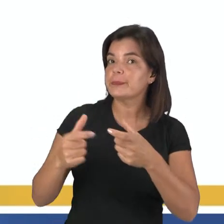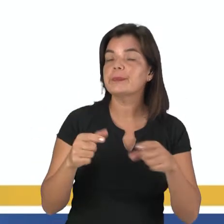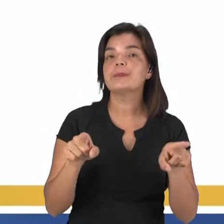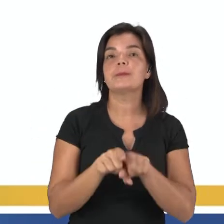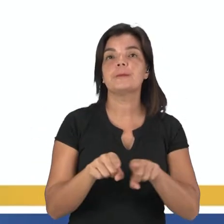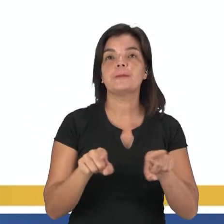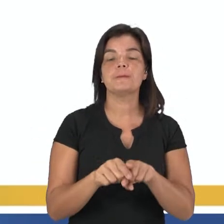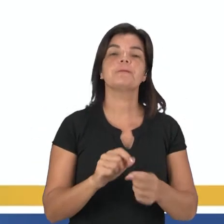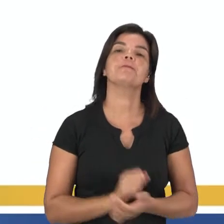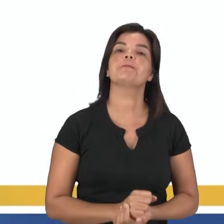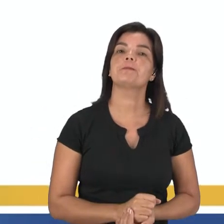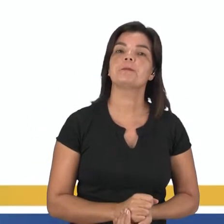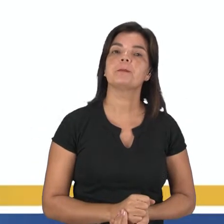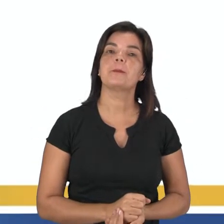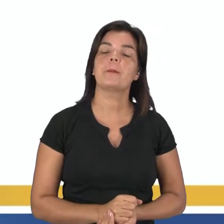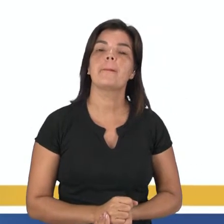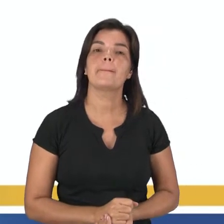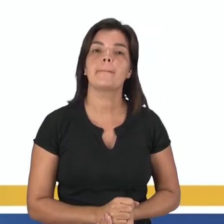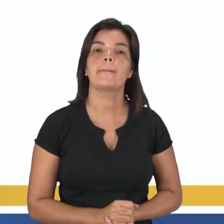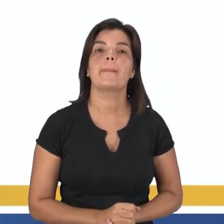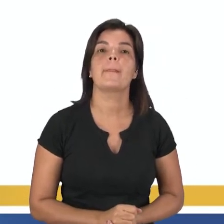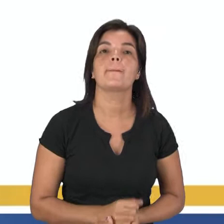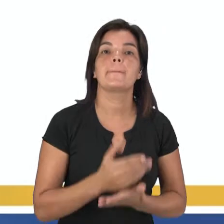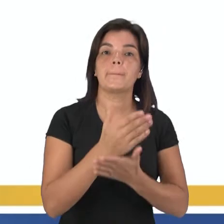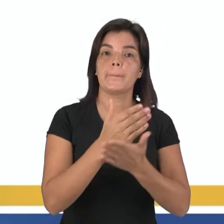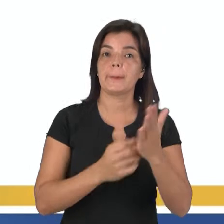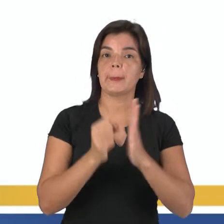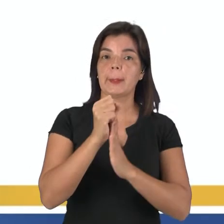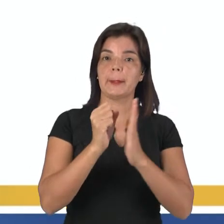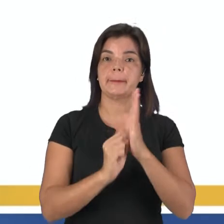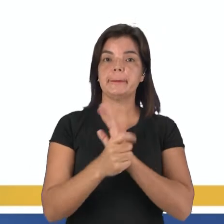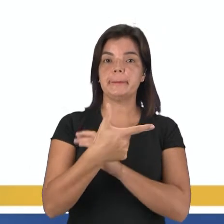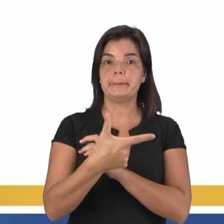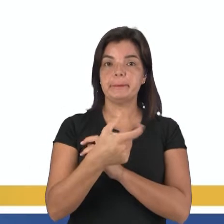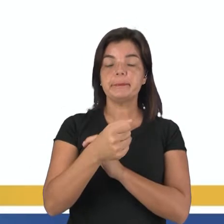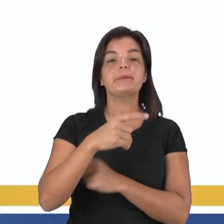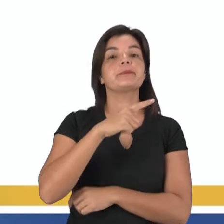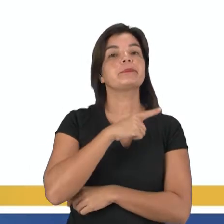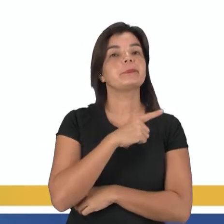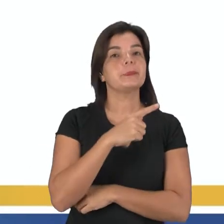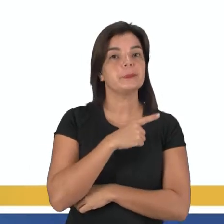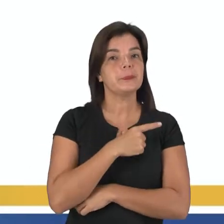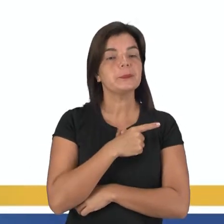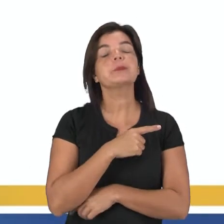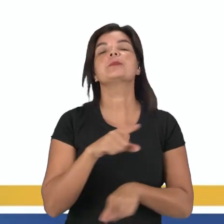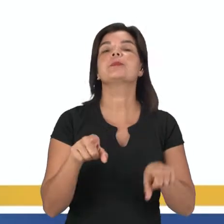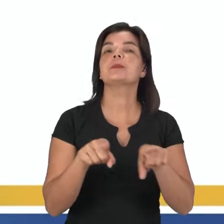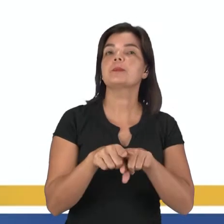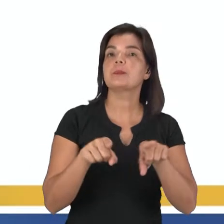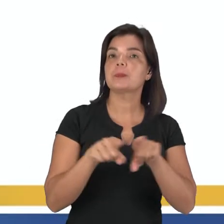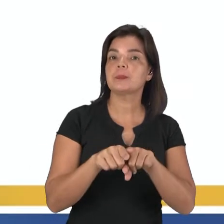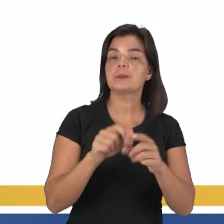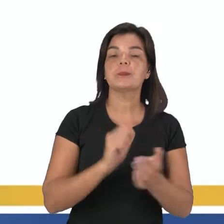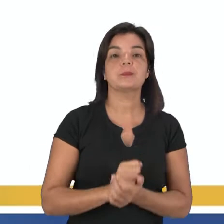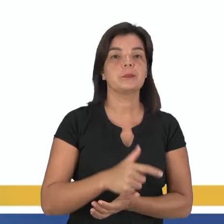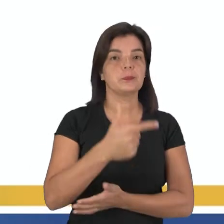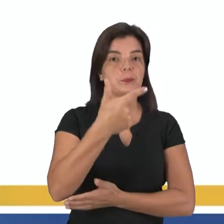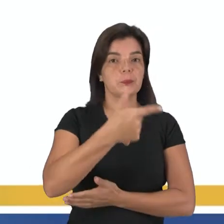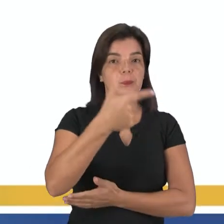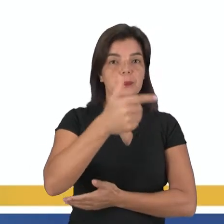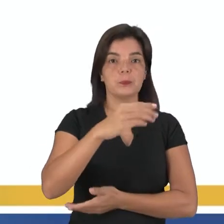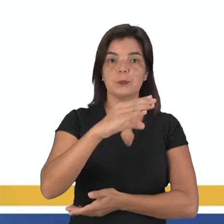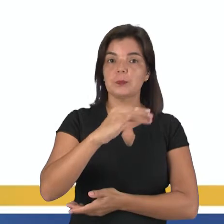Então, tratando-se de metade do século XX, nós temos aí o caso do segundo